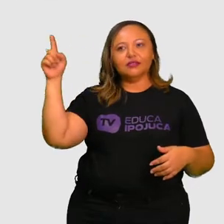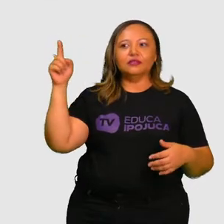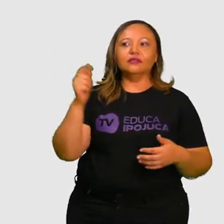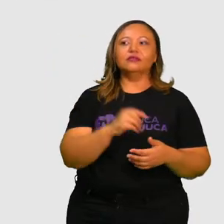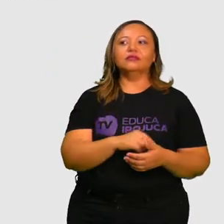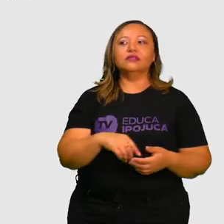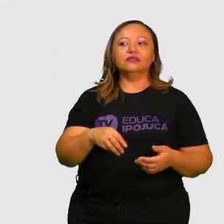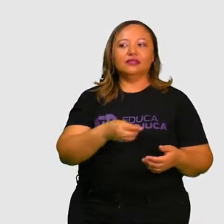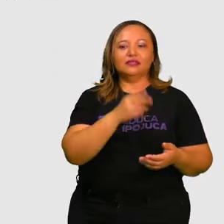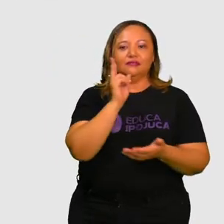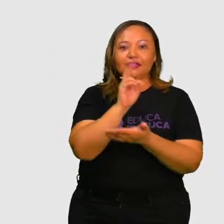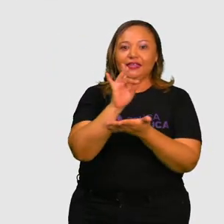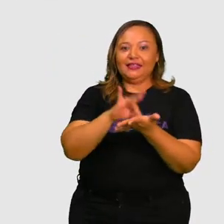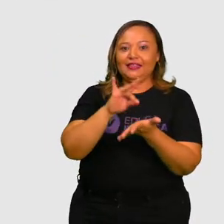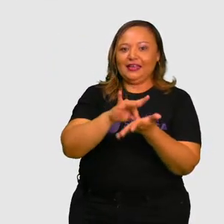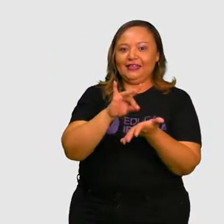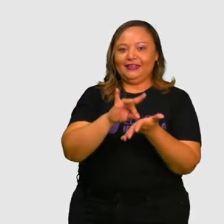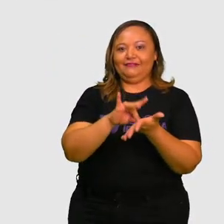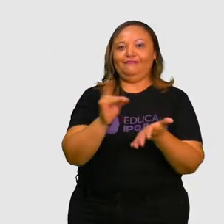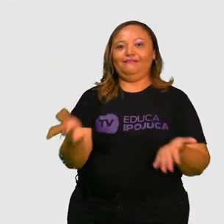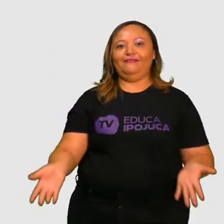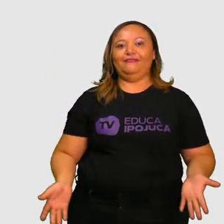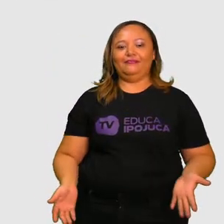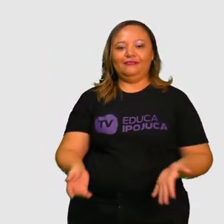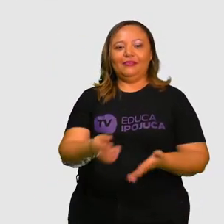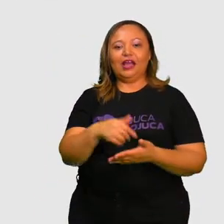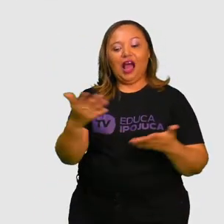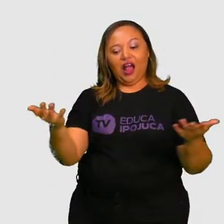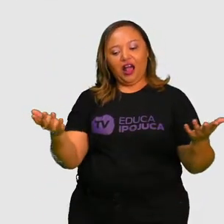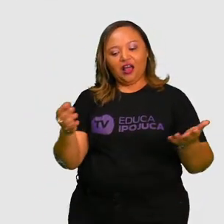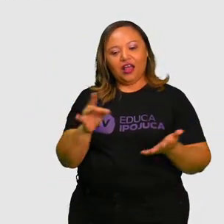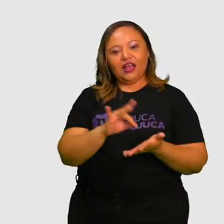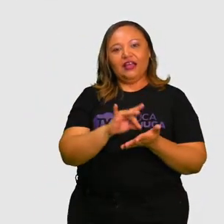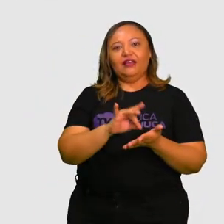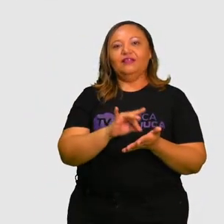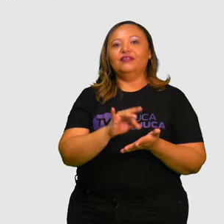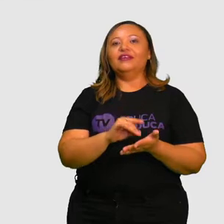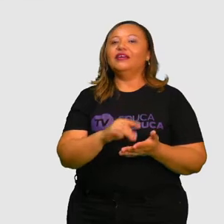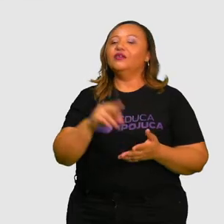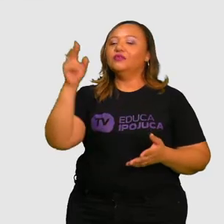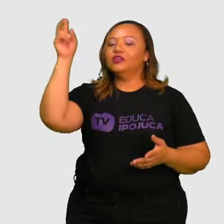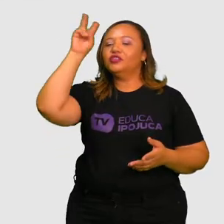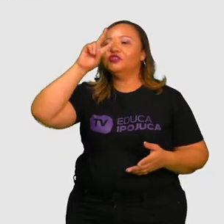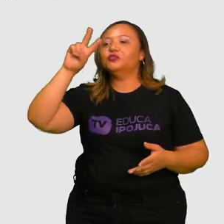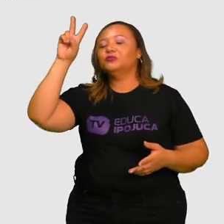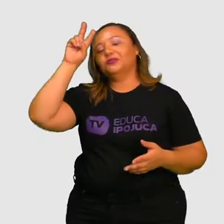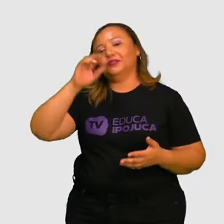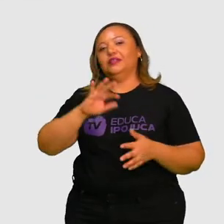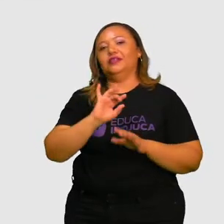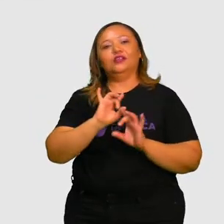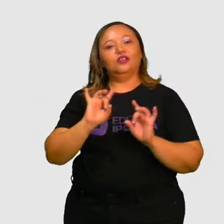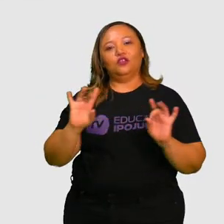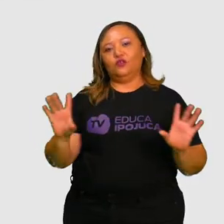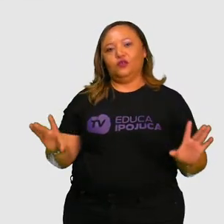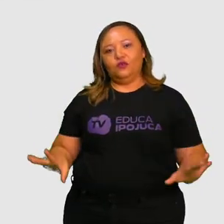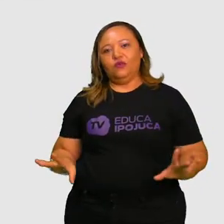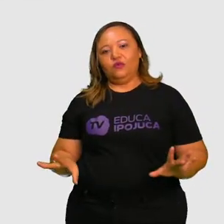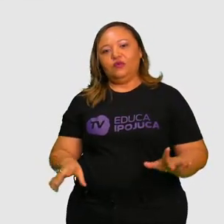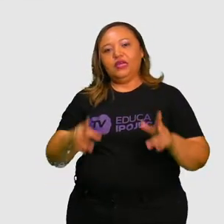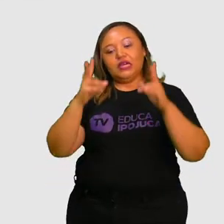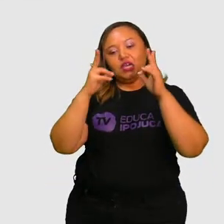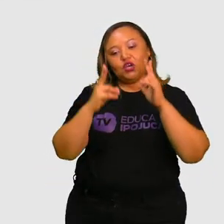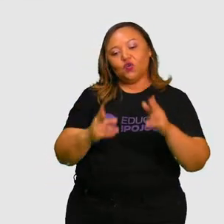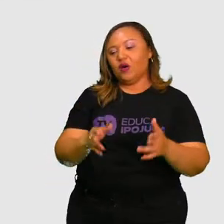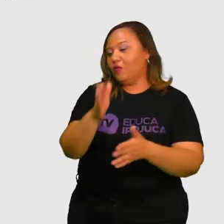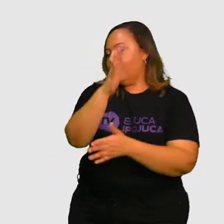extraordinária. A verdade, no momento, é que uma história é extraordinária, exatamente igual a